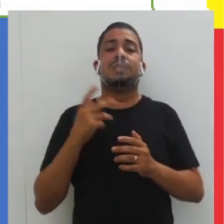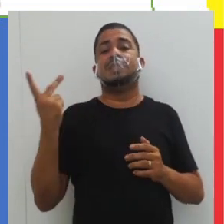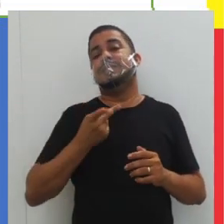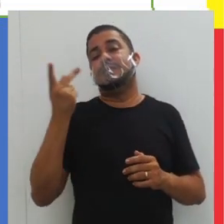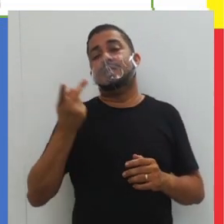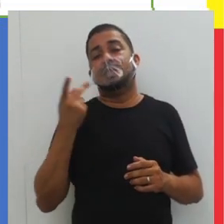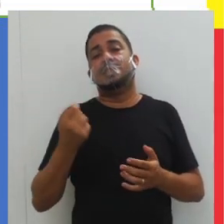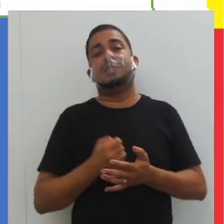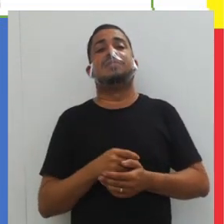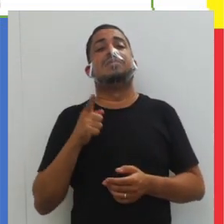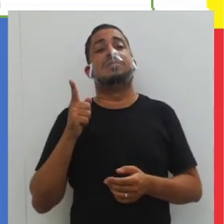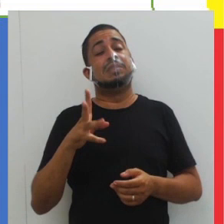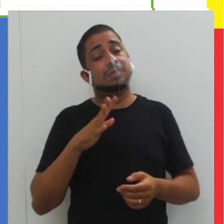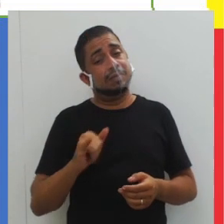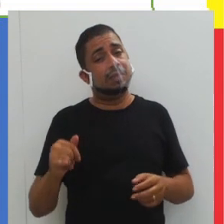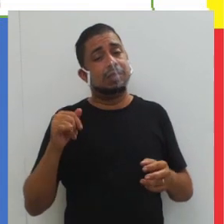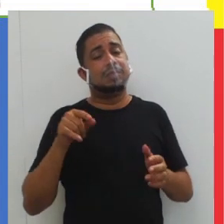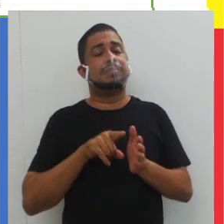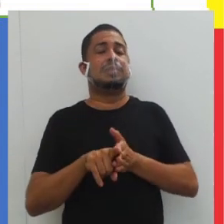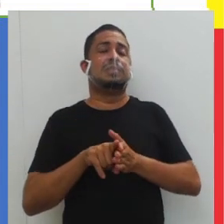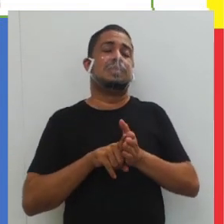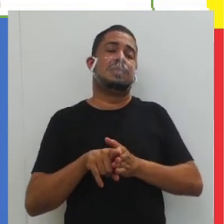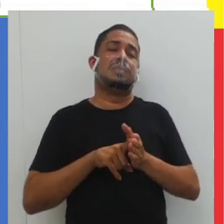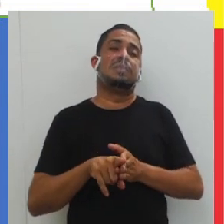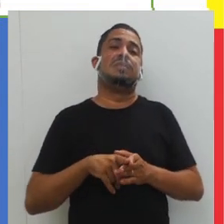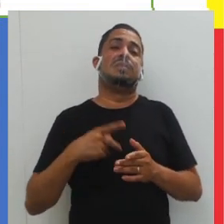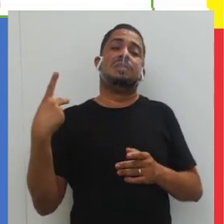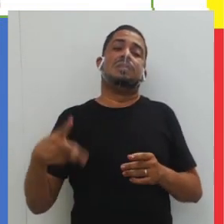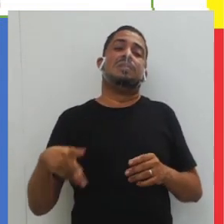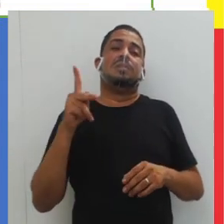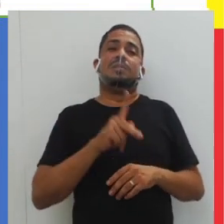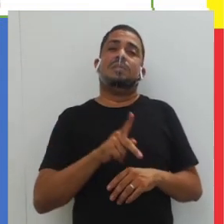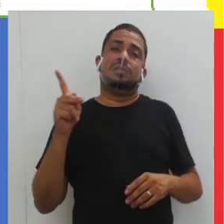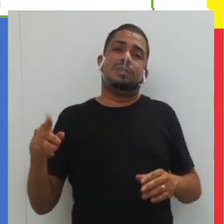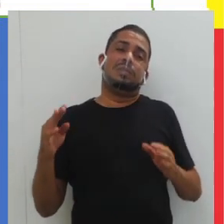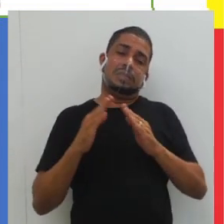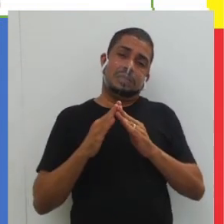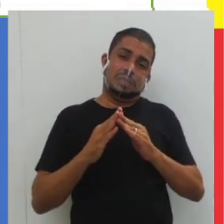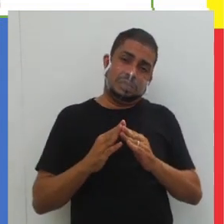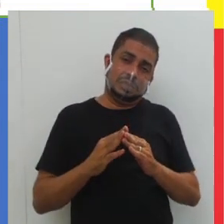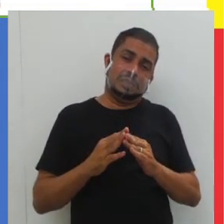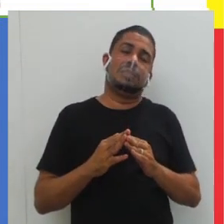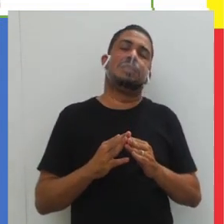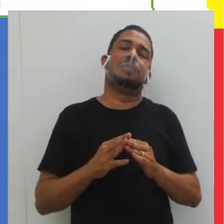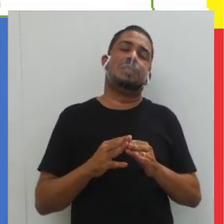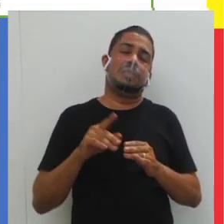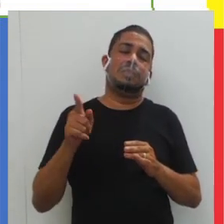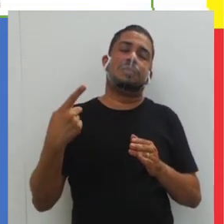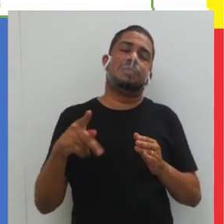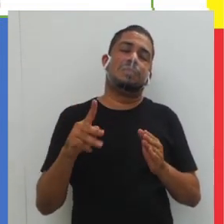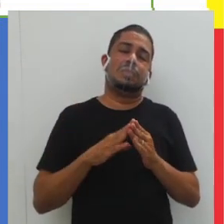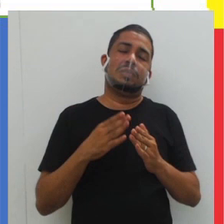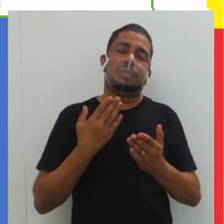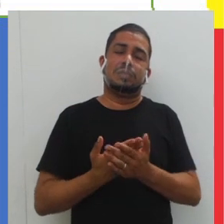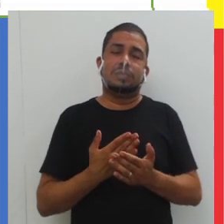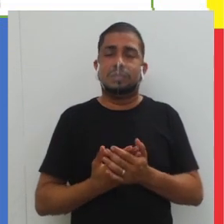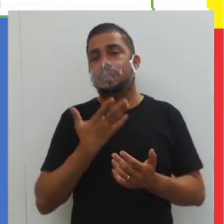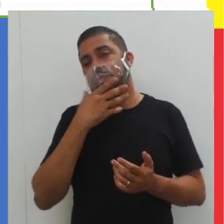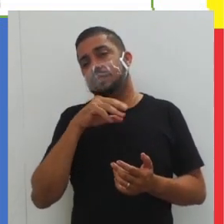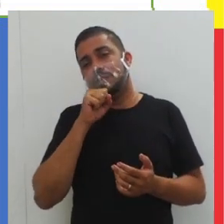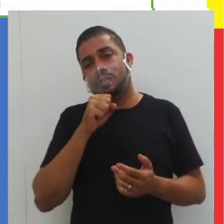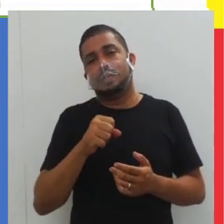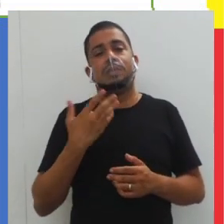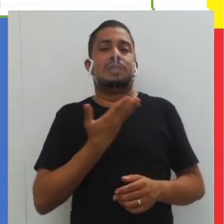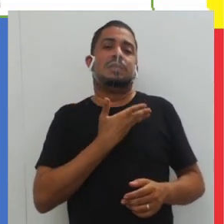Que nós falamos, aliás, que vocês vão pesquisar com os seus professores em casa, nas suas escolas, com seus pais,